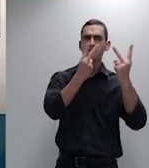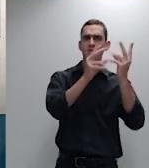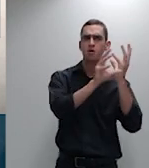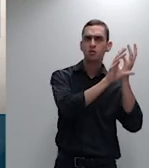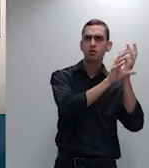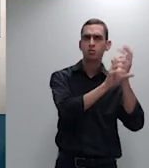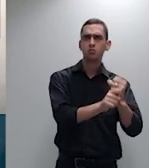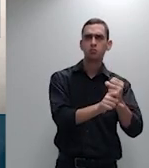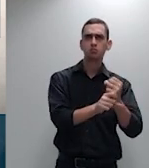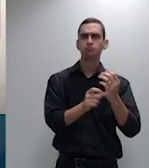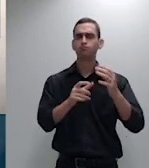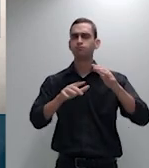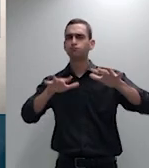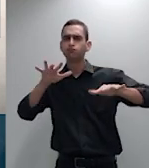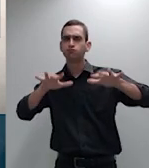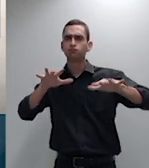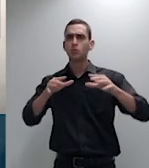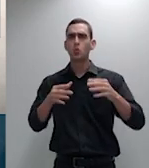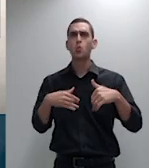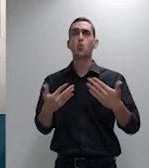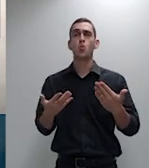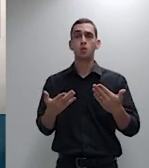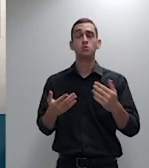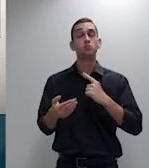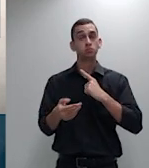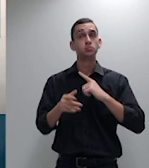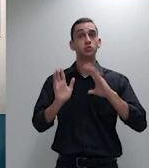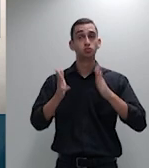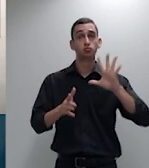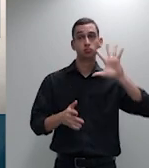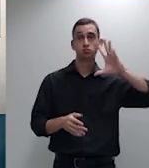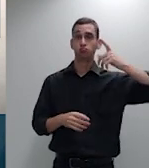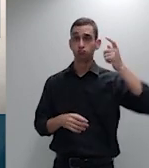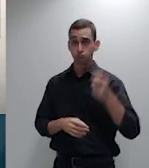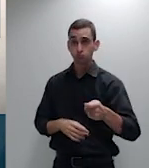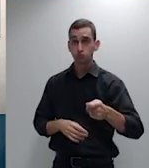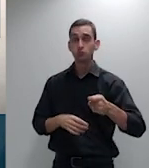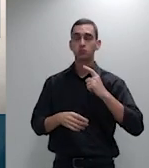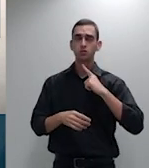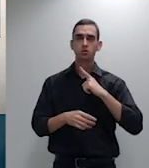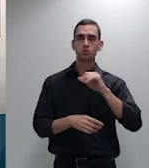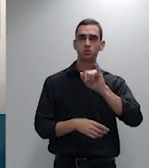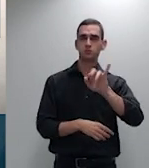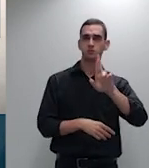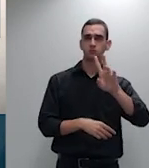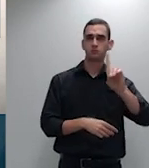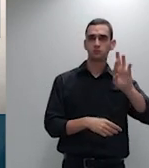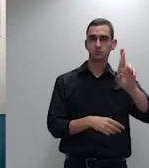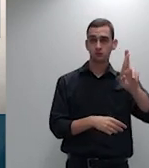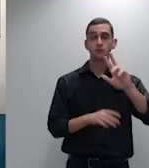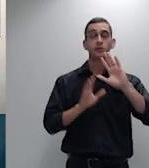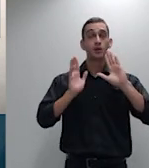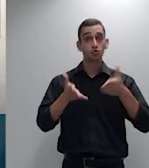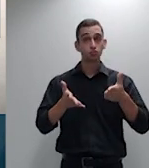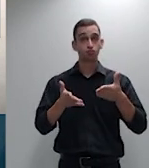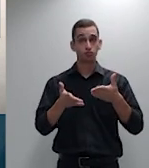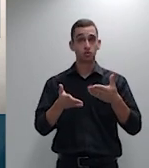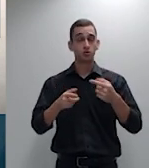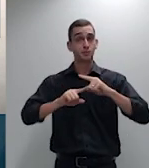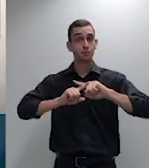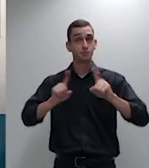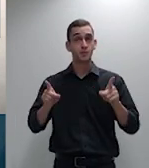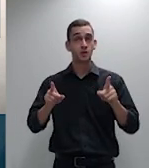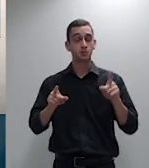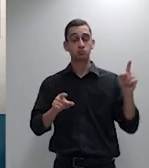sido decidida no julgamento do IRBR não foi devolvida esta corte por meio dos recursos